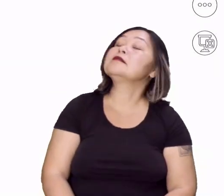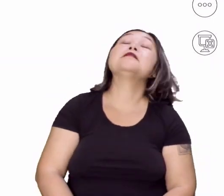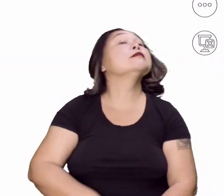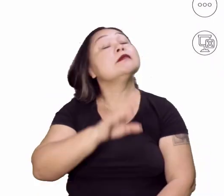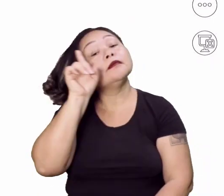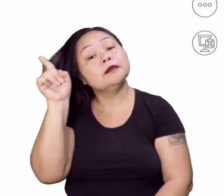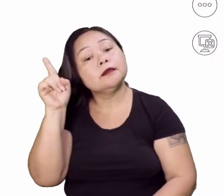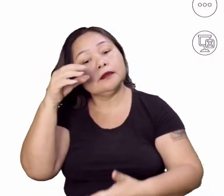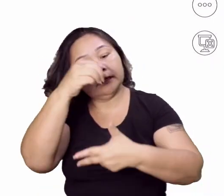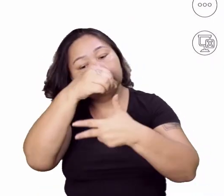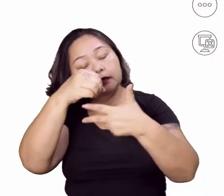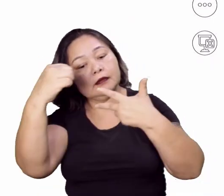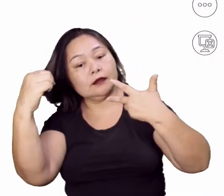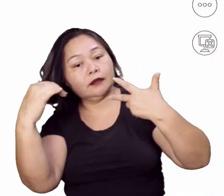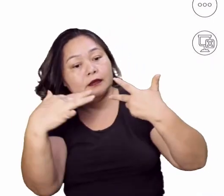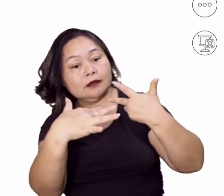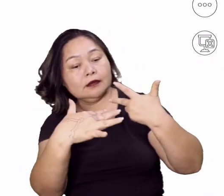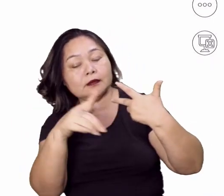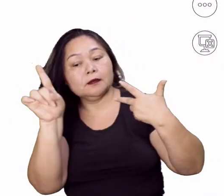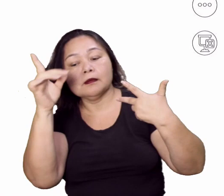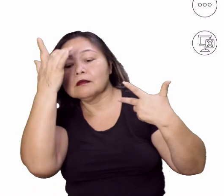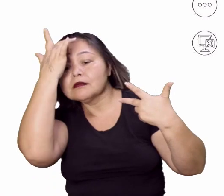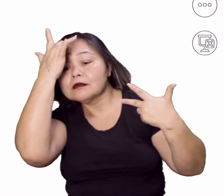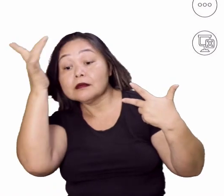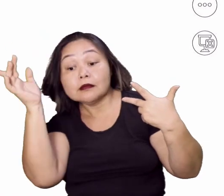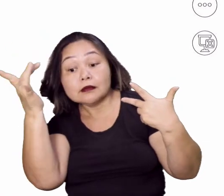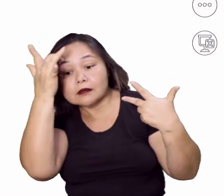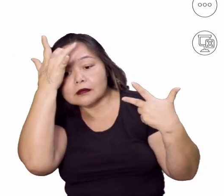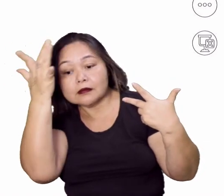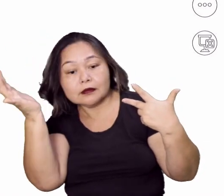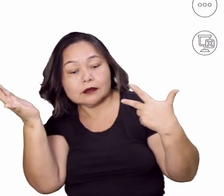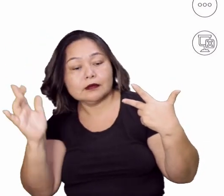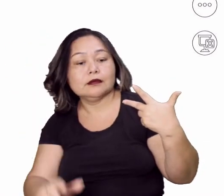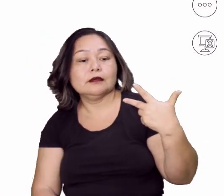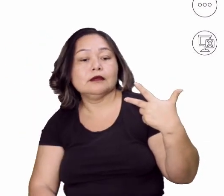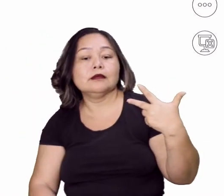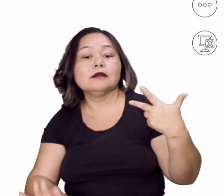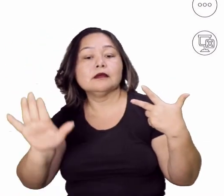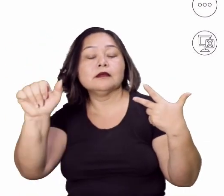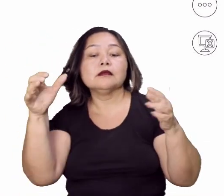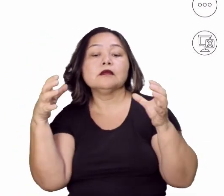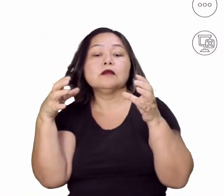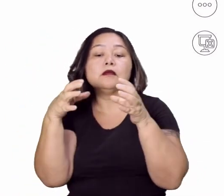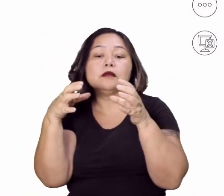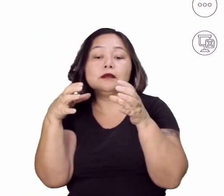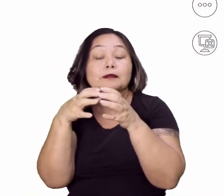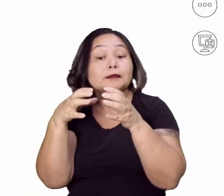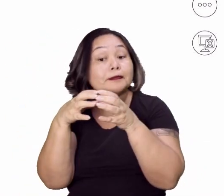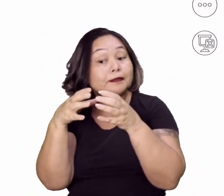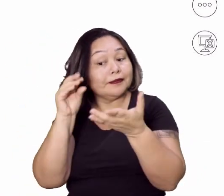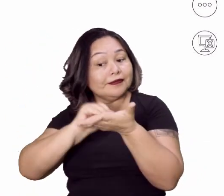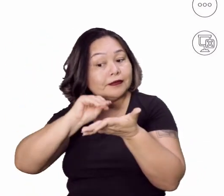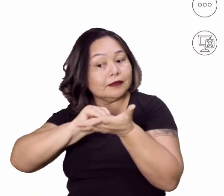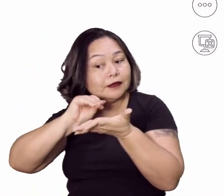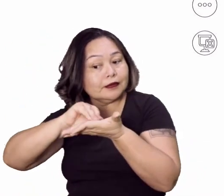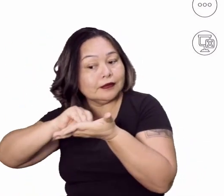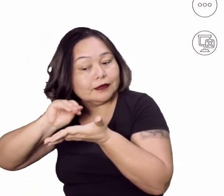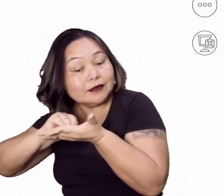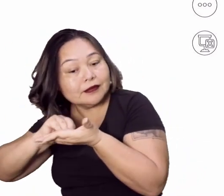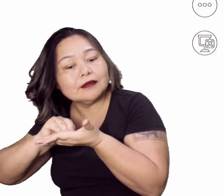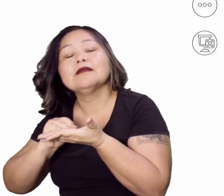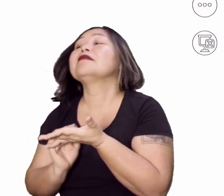Vamos lá. Pergunta do Enem. Também está muito fácil, gente. Chamamos de parará, parará, parará.